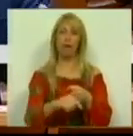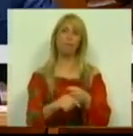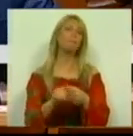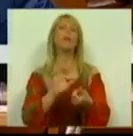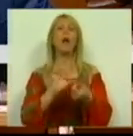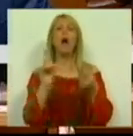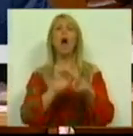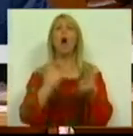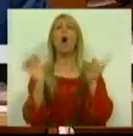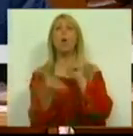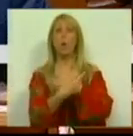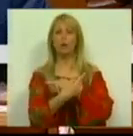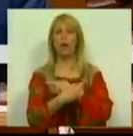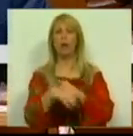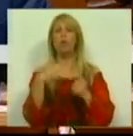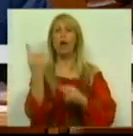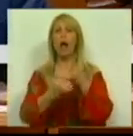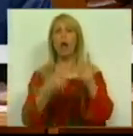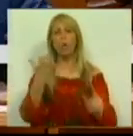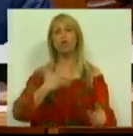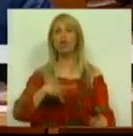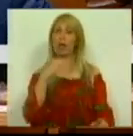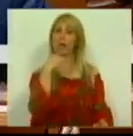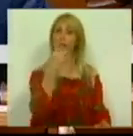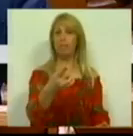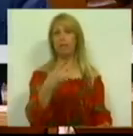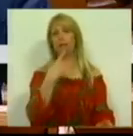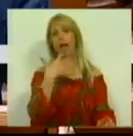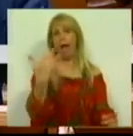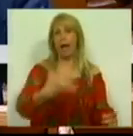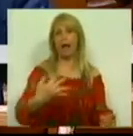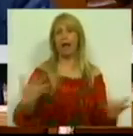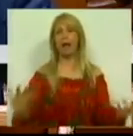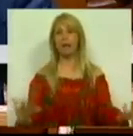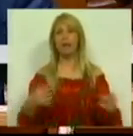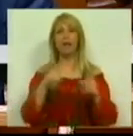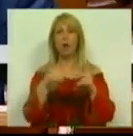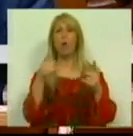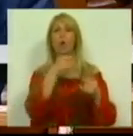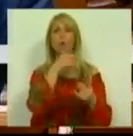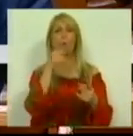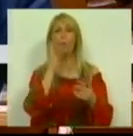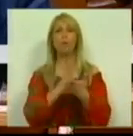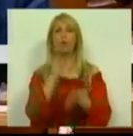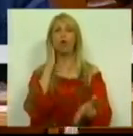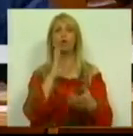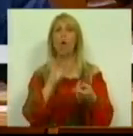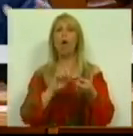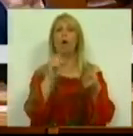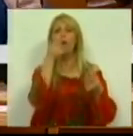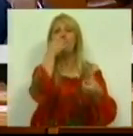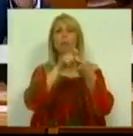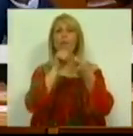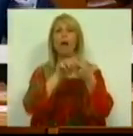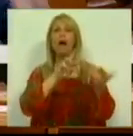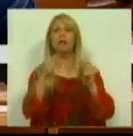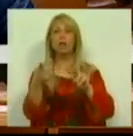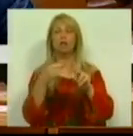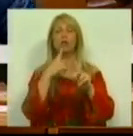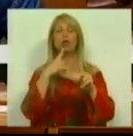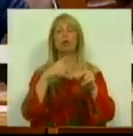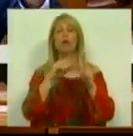ao contrário do que alguns procuram fazer crer, este compromisso não se reduz a meras alterações ao Código de Trabalho, mas possui a visão